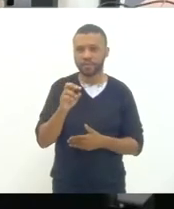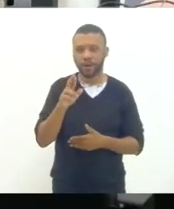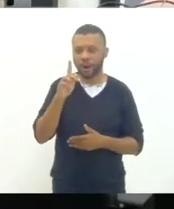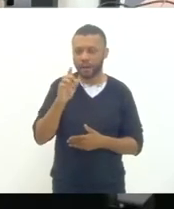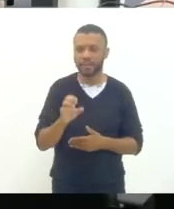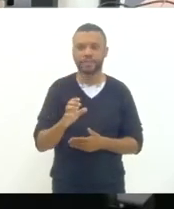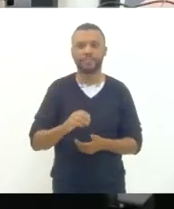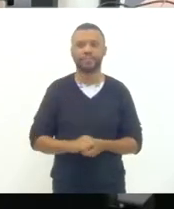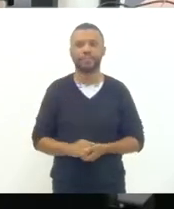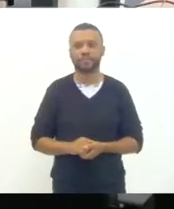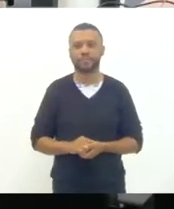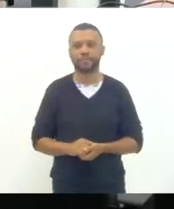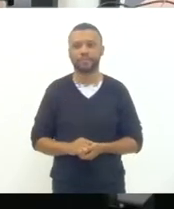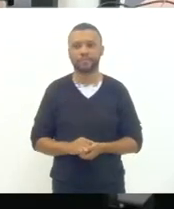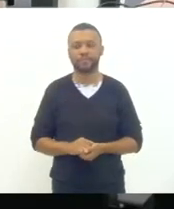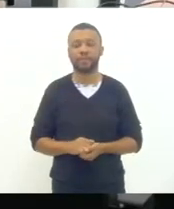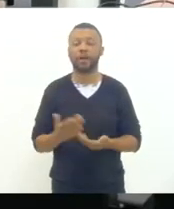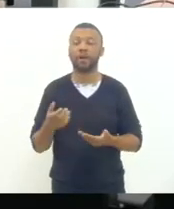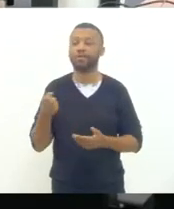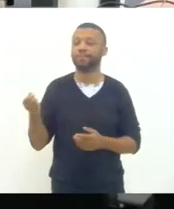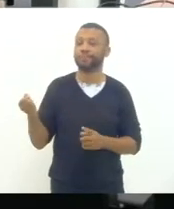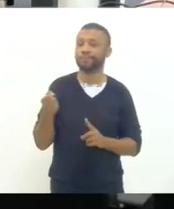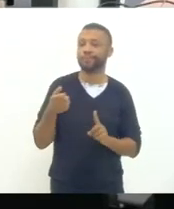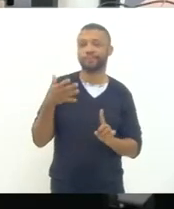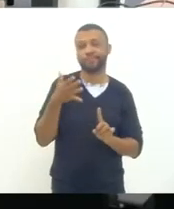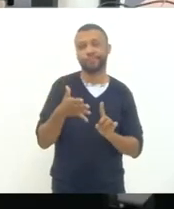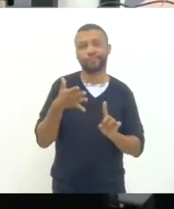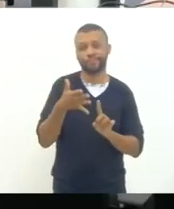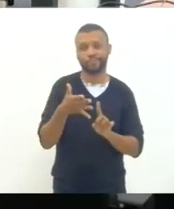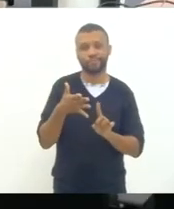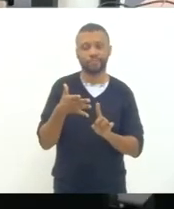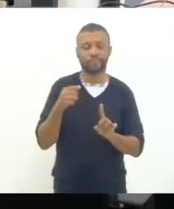e eu gostaria de chamar para fazer uso da palavra agora